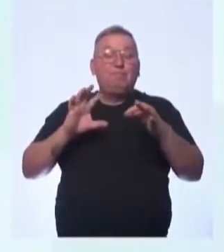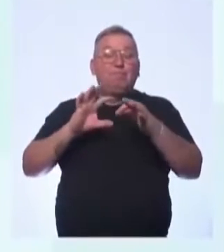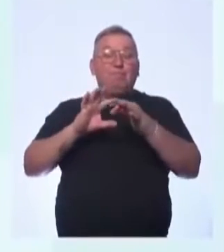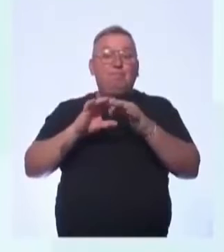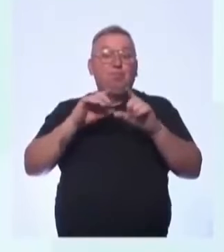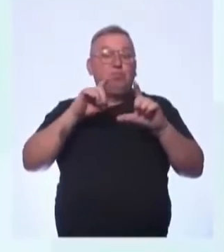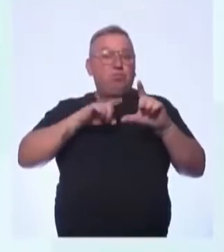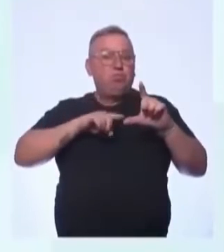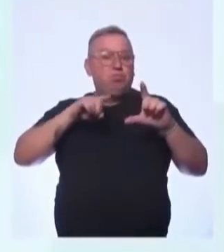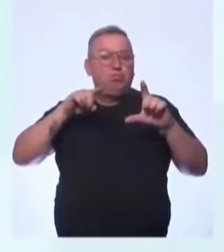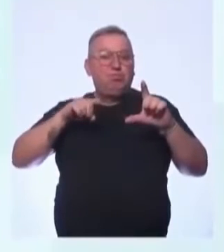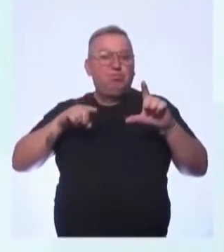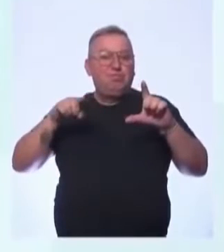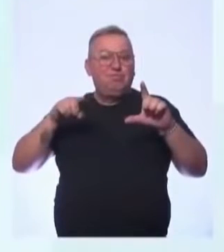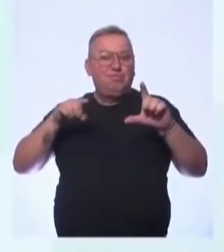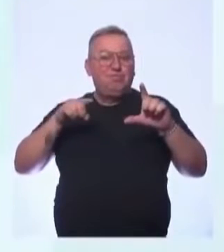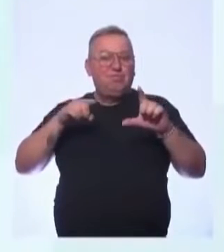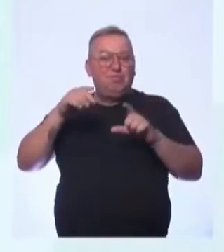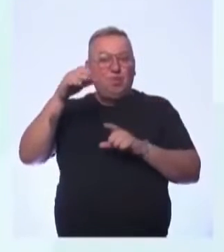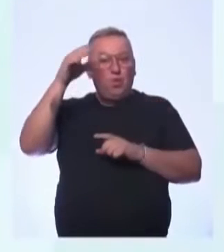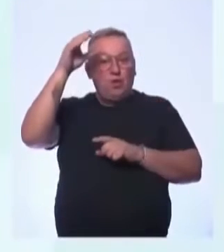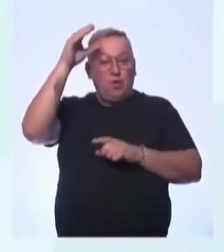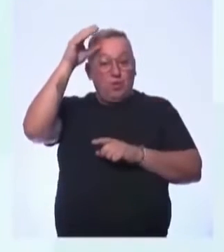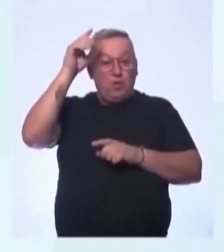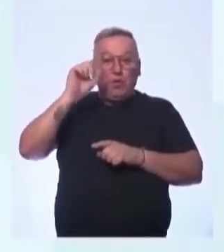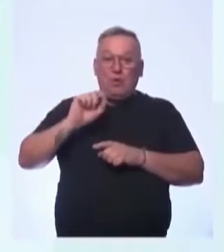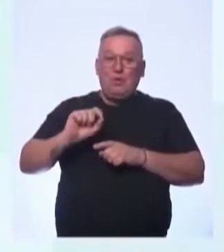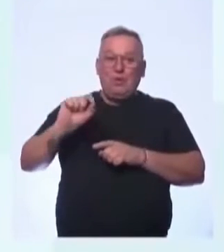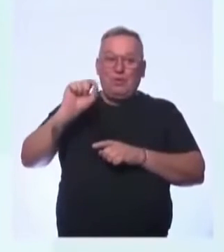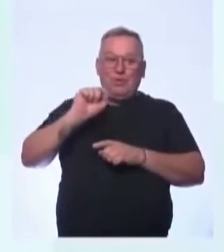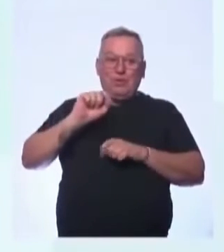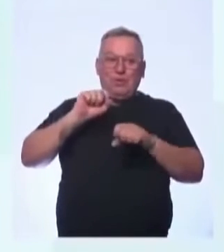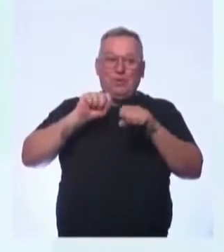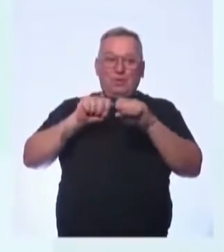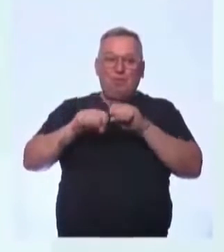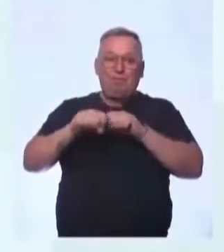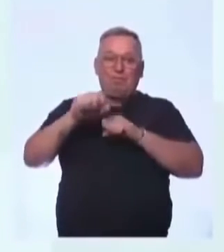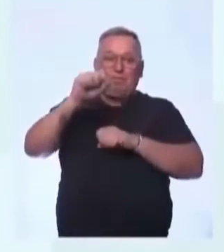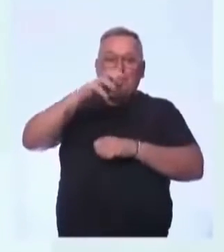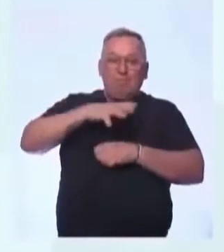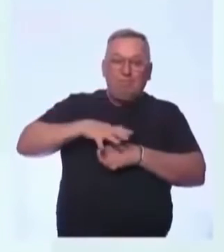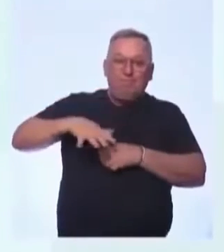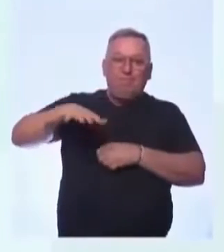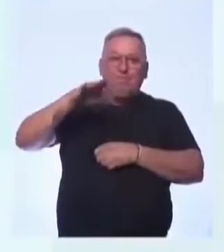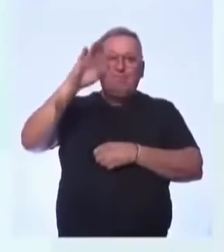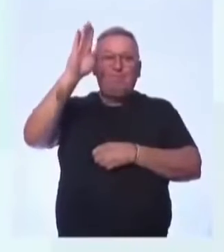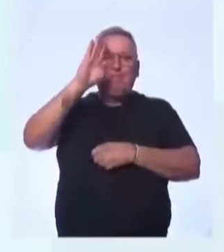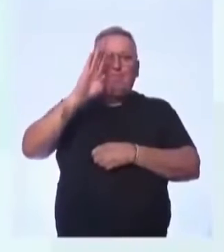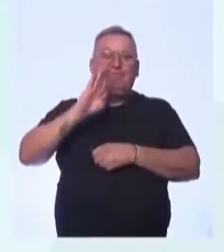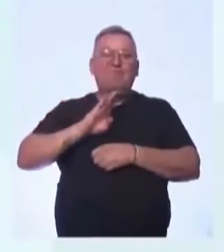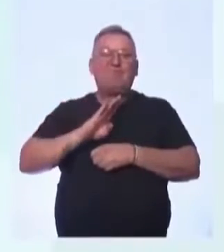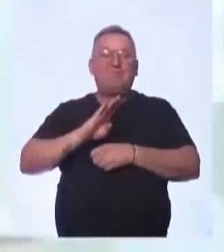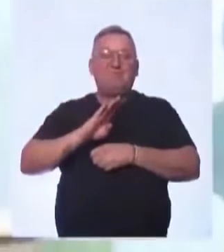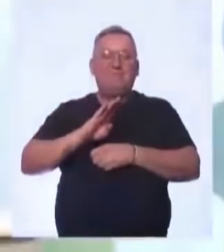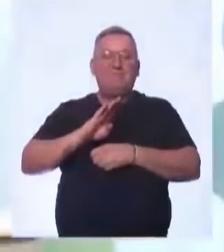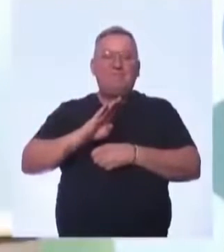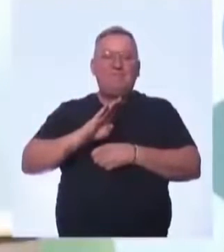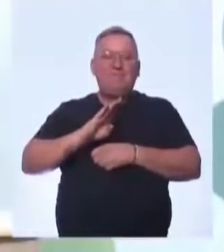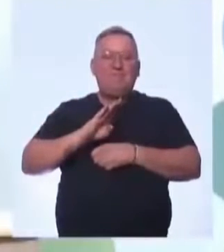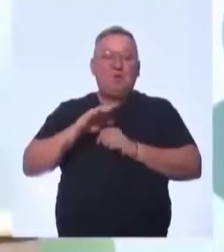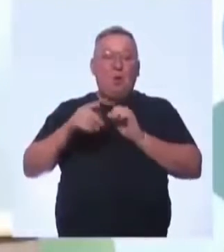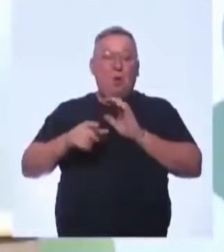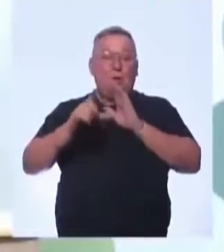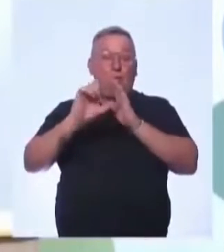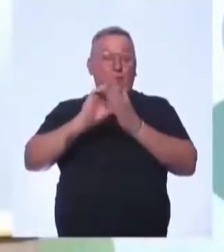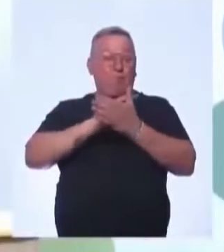escalas, objeto de conhecimento, formação territorial do Brasil. Tá certo? Antes de